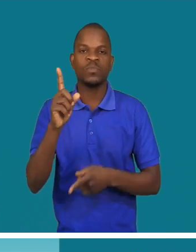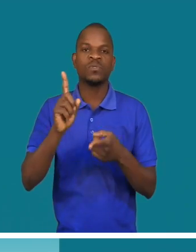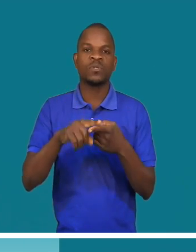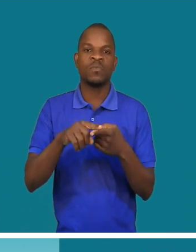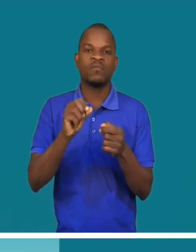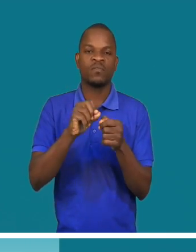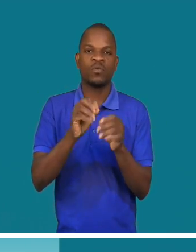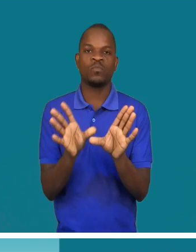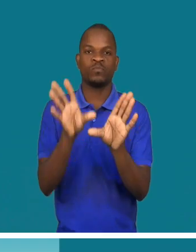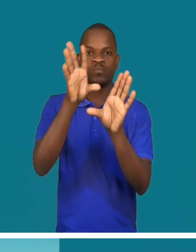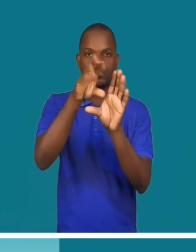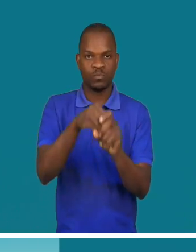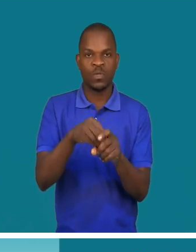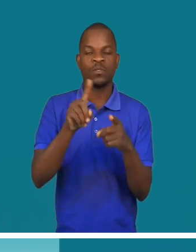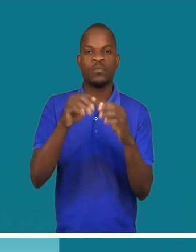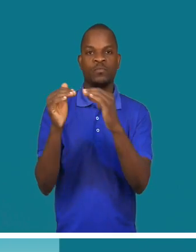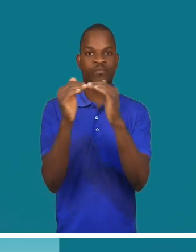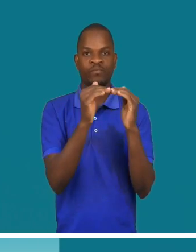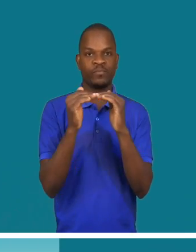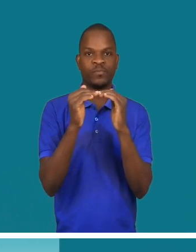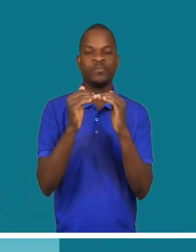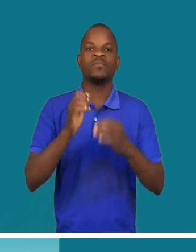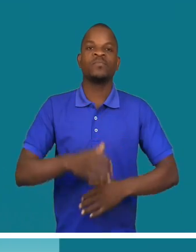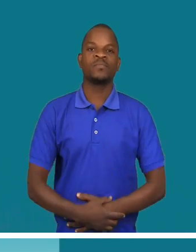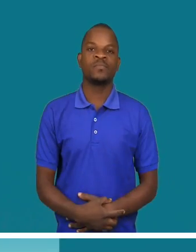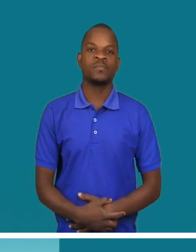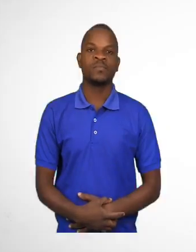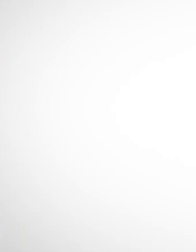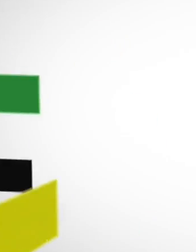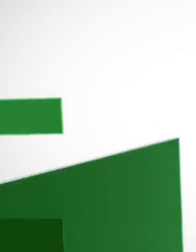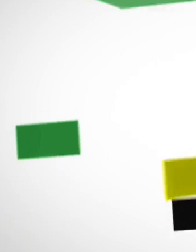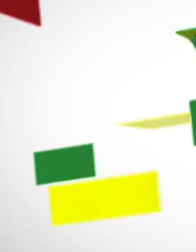deficiência, assegurando a sua inclusão e igualdade.